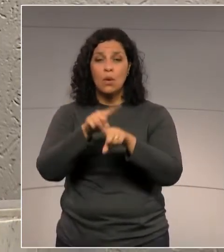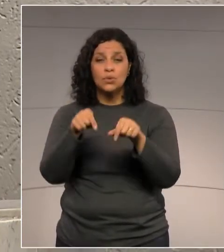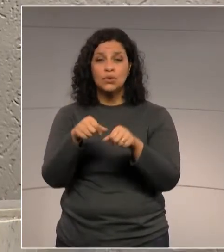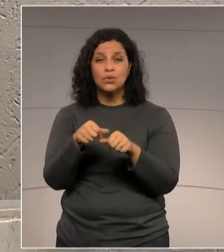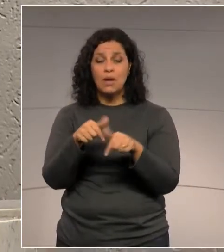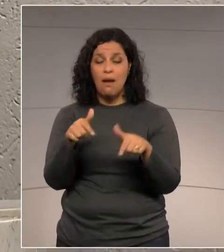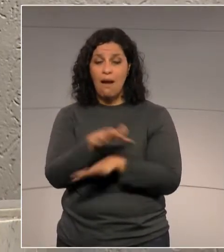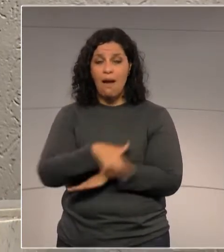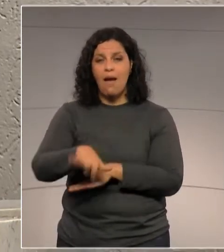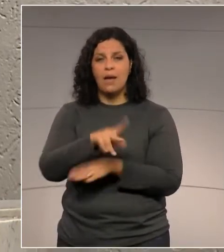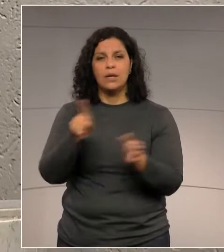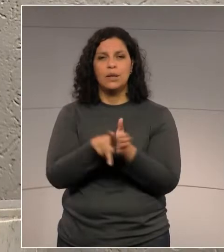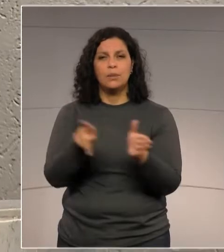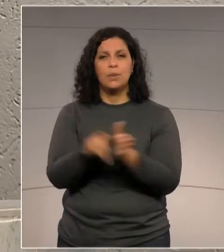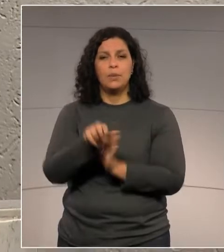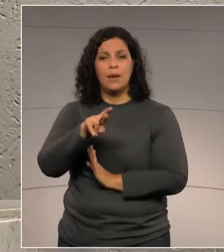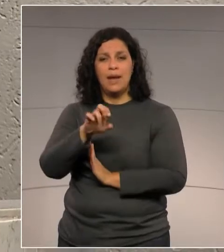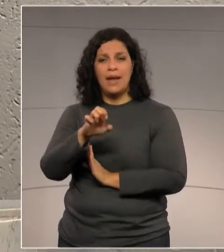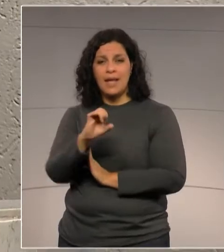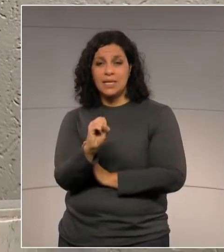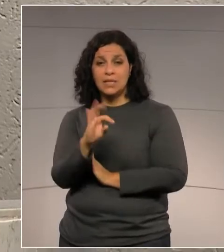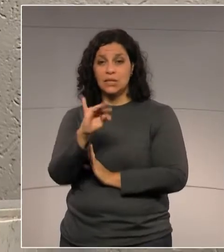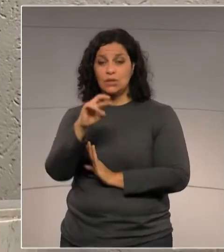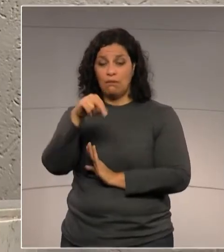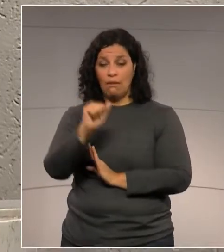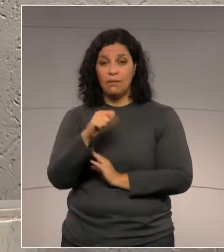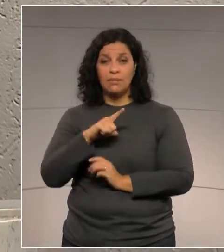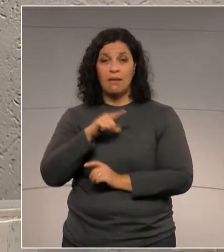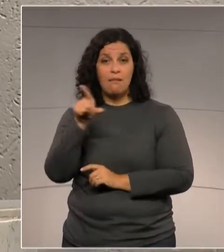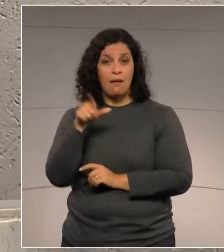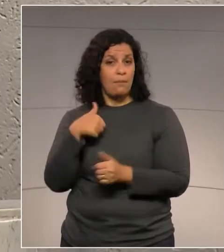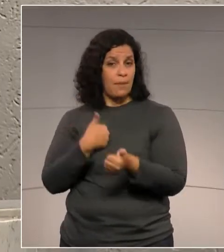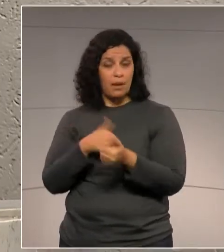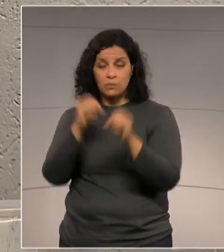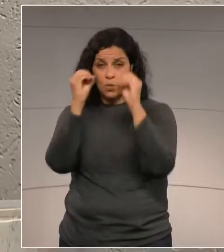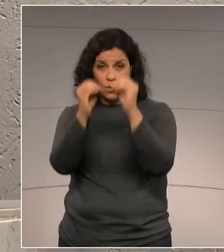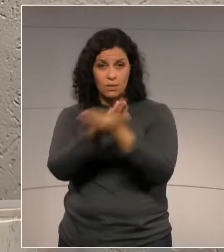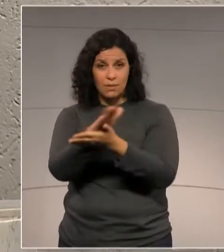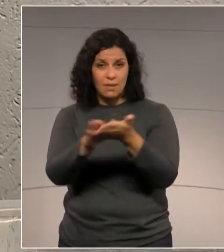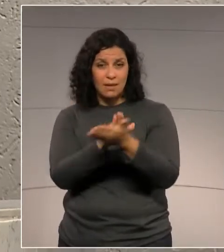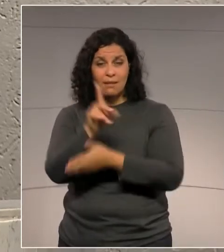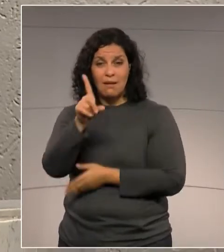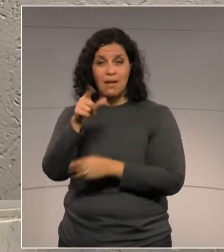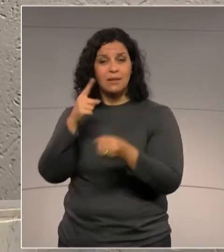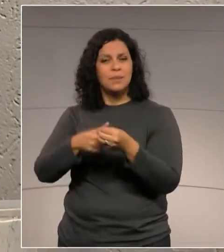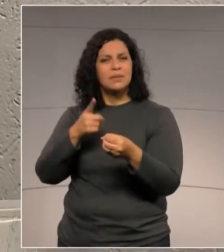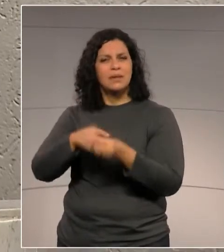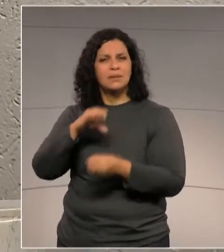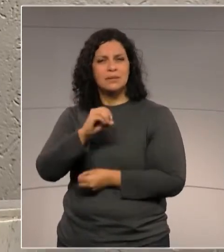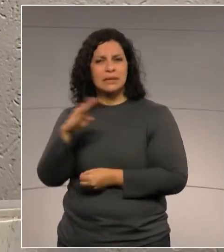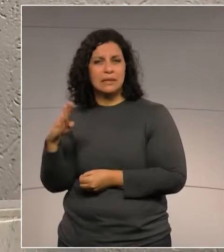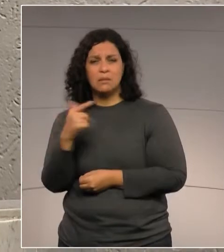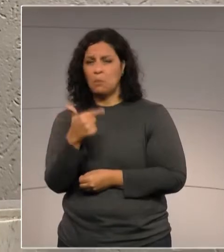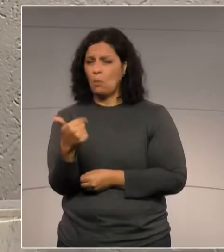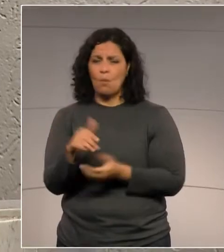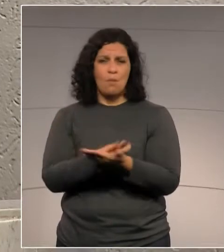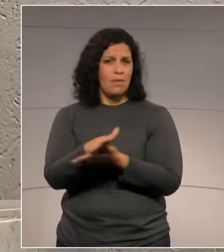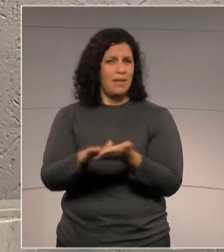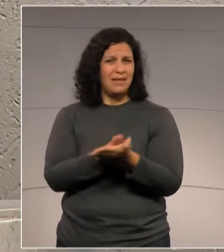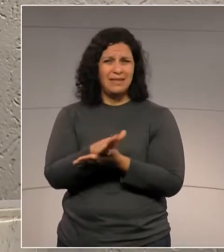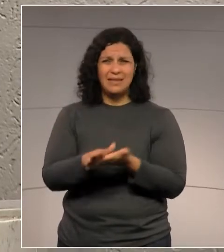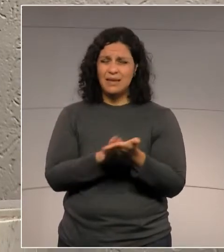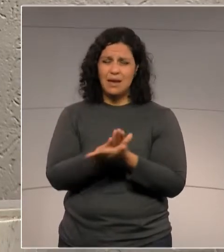restinga lá em Itapema? Zero. Quanto tem em Balneário e Camboriú? Não tem um centímetro